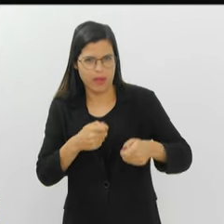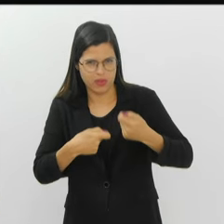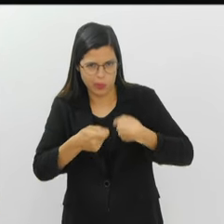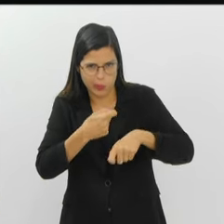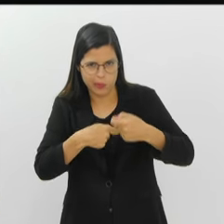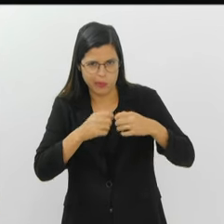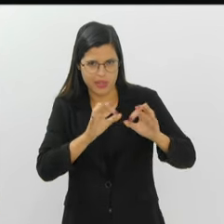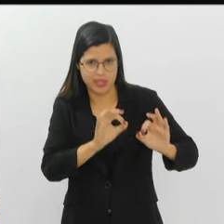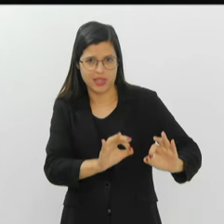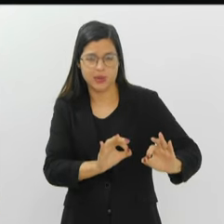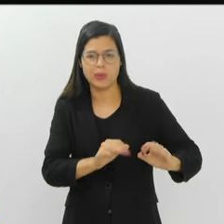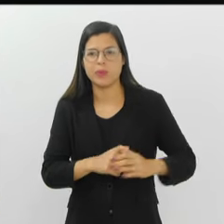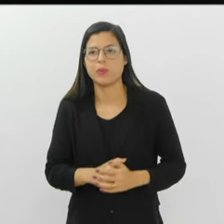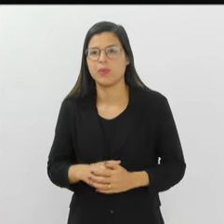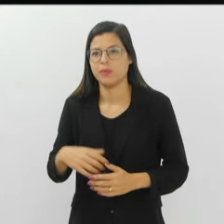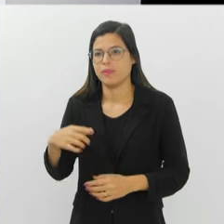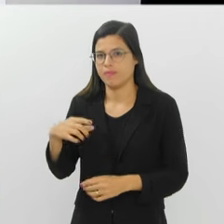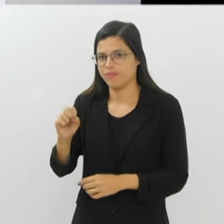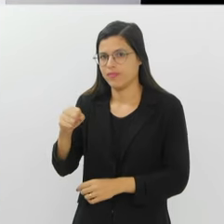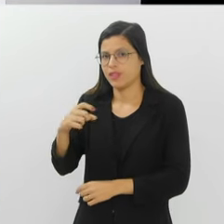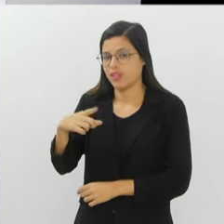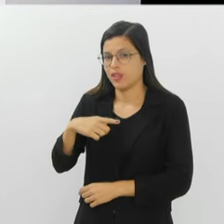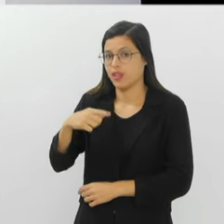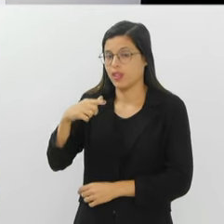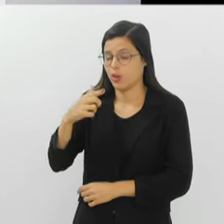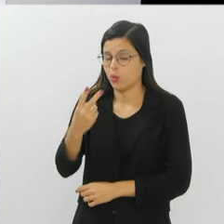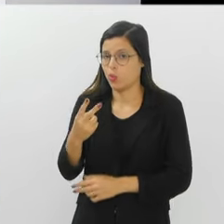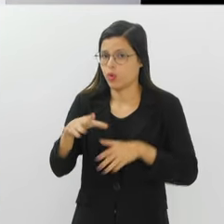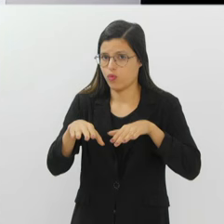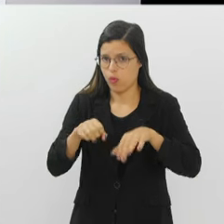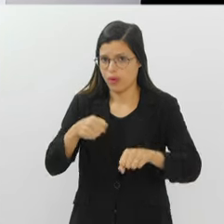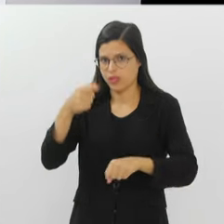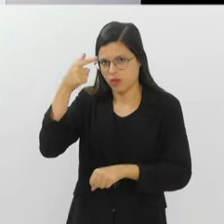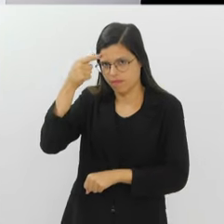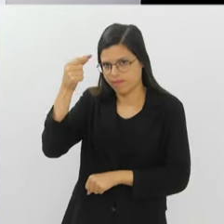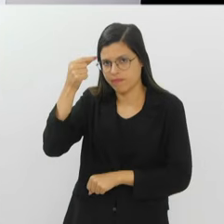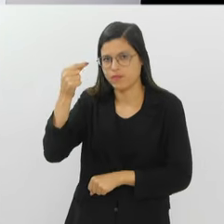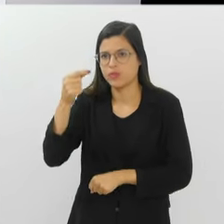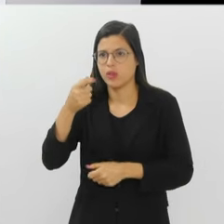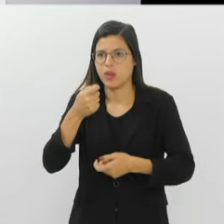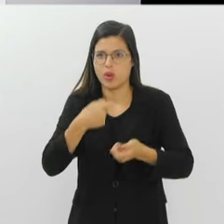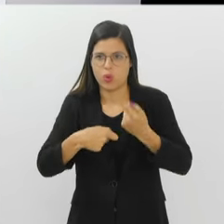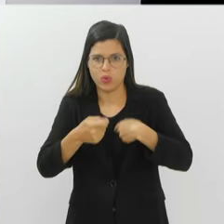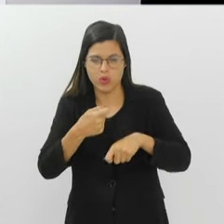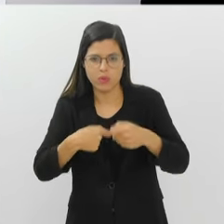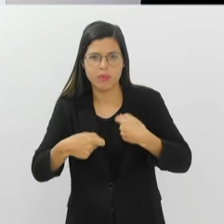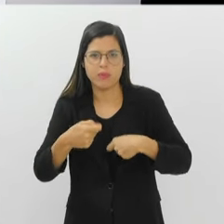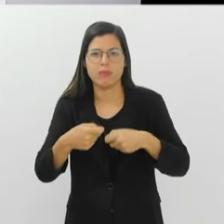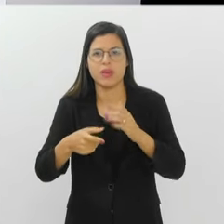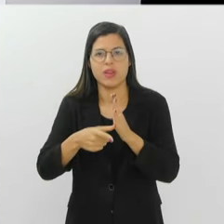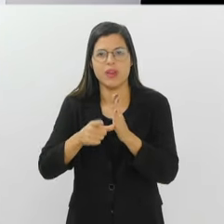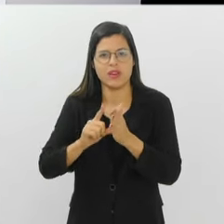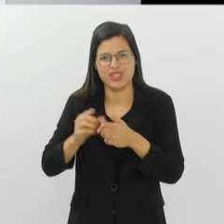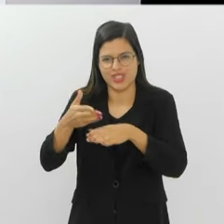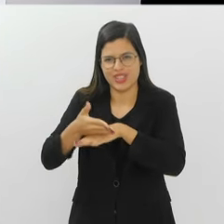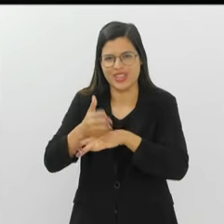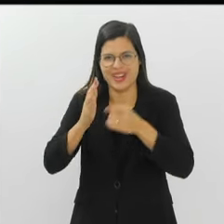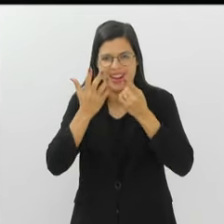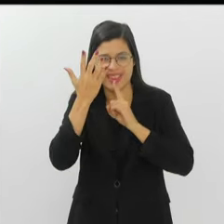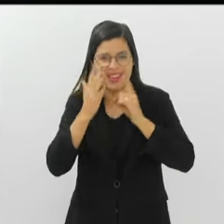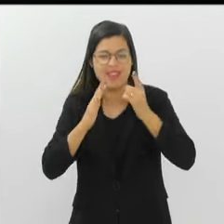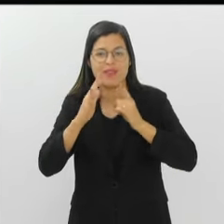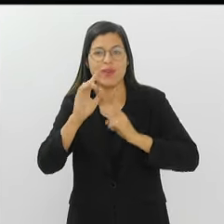formado em economia, né? É, eu tenho duas graduações. Primeira, economia, antes de enveredar para o caminho do carnaval.